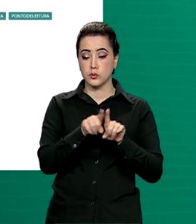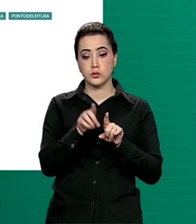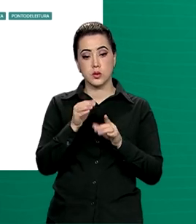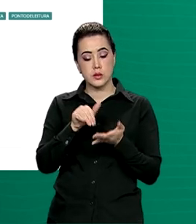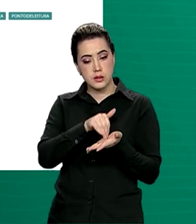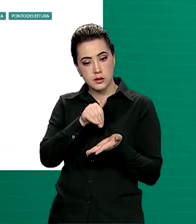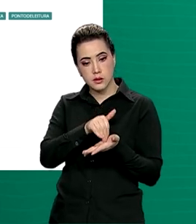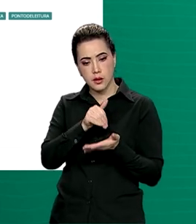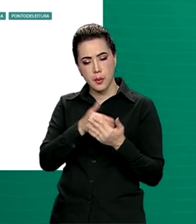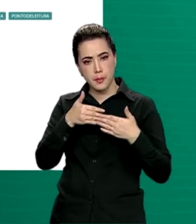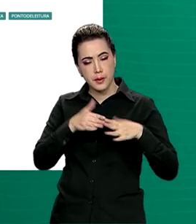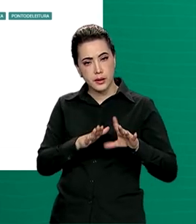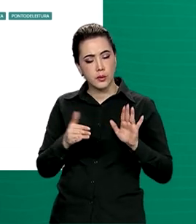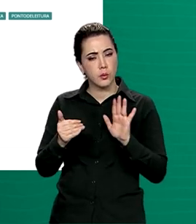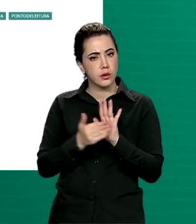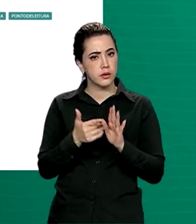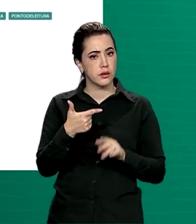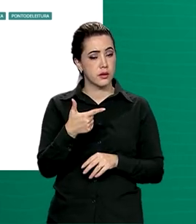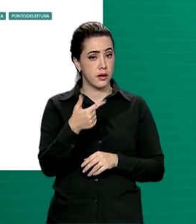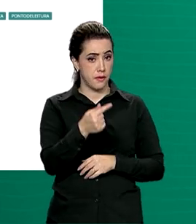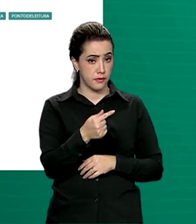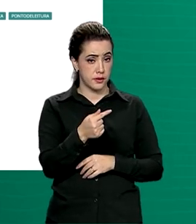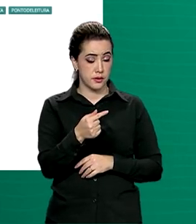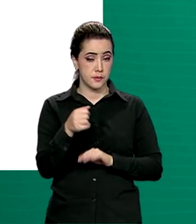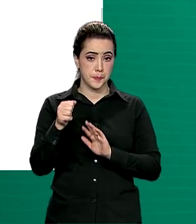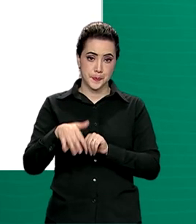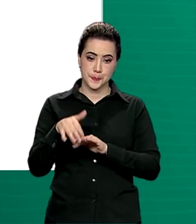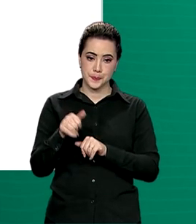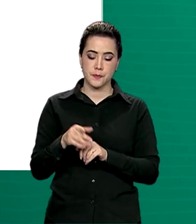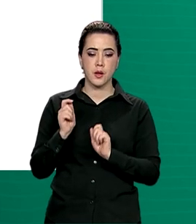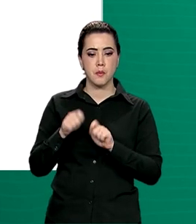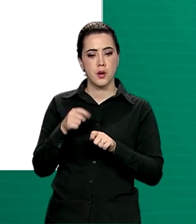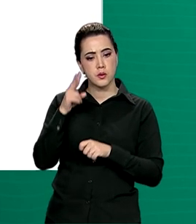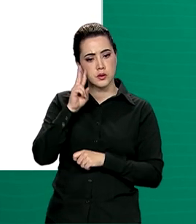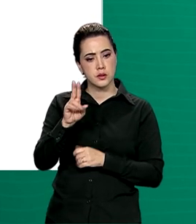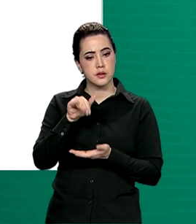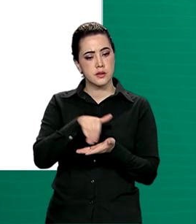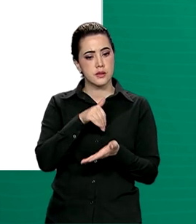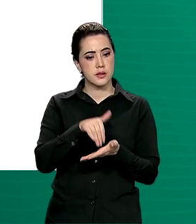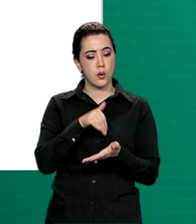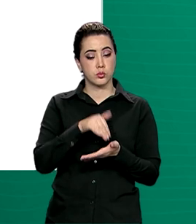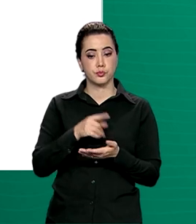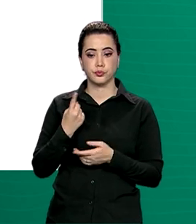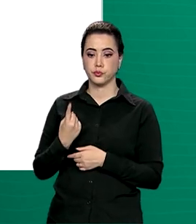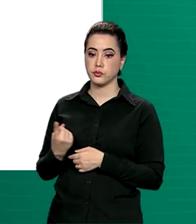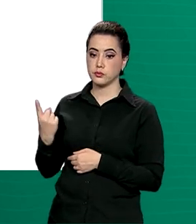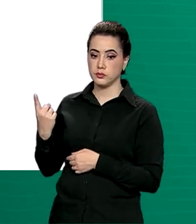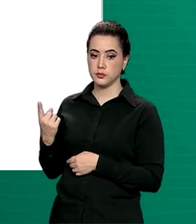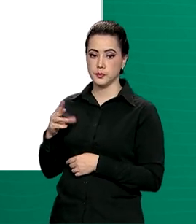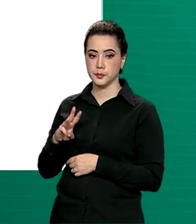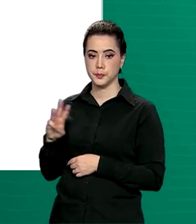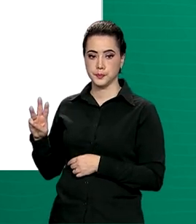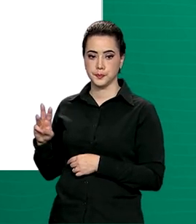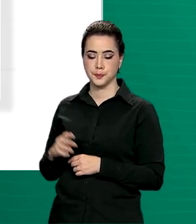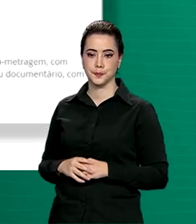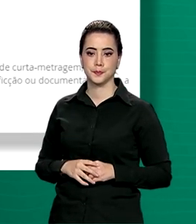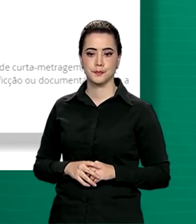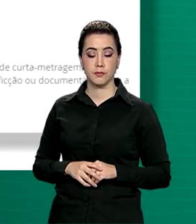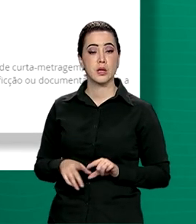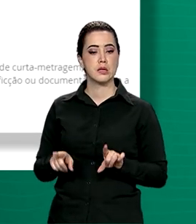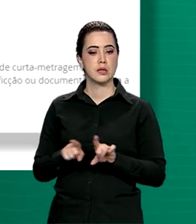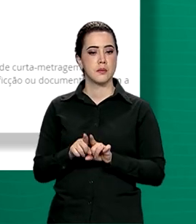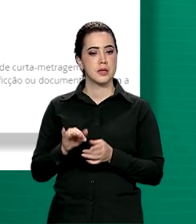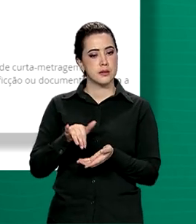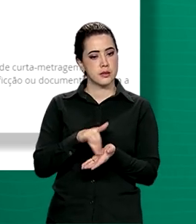inscrições abertas até 27 de setembro. Elas podem ser feitas pela plataforma Sistema Mapas da Cultura. Além do